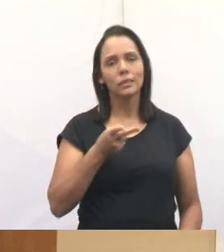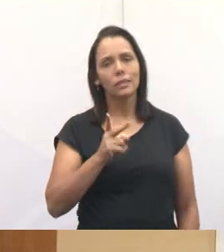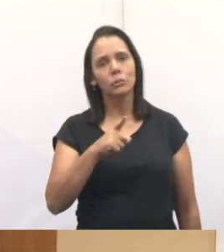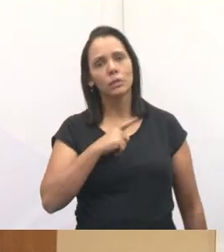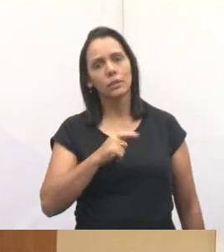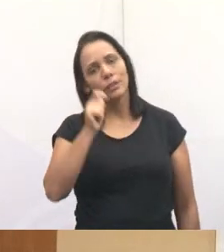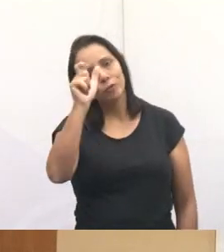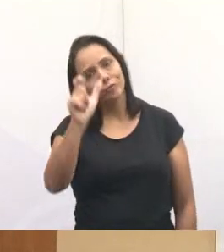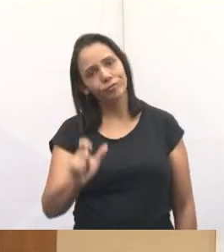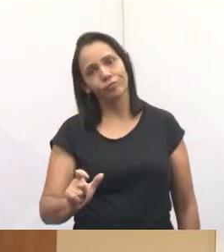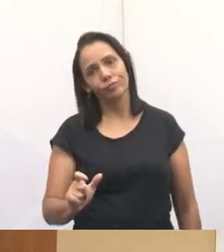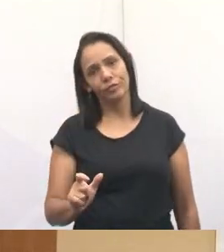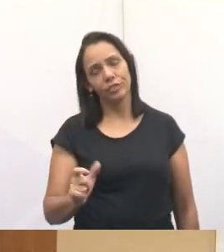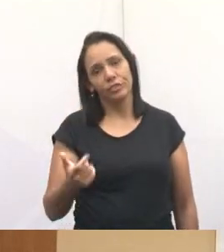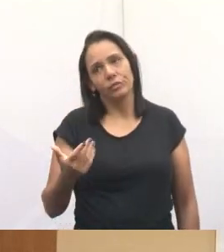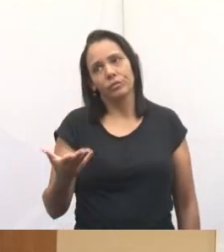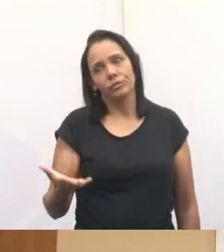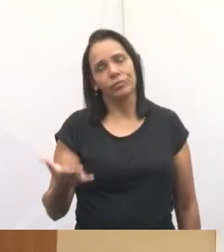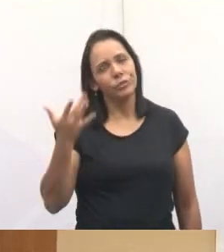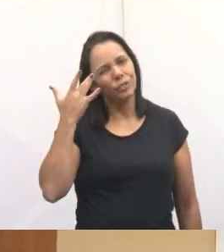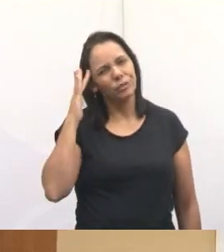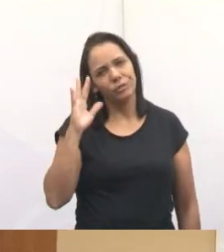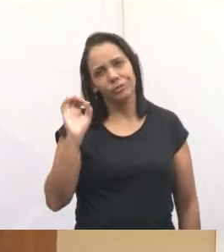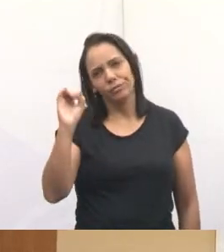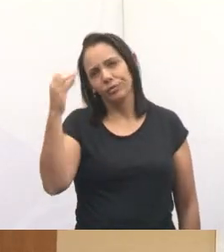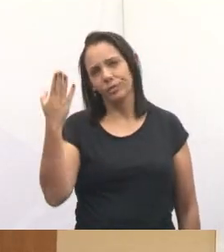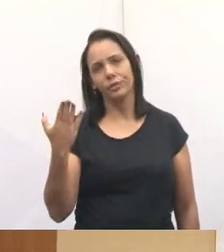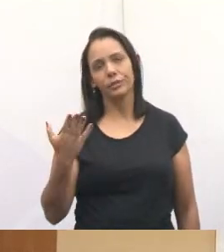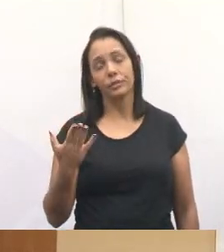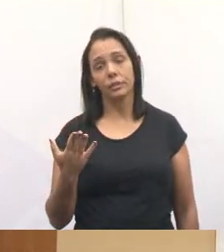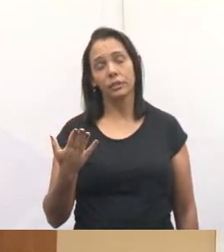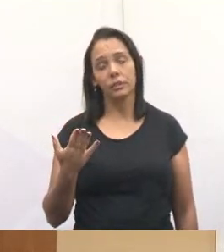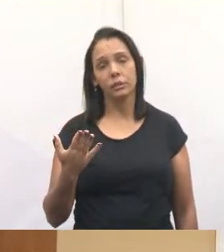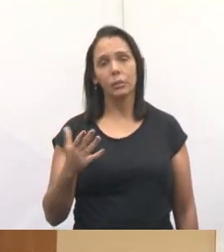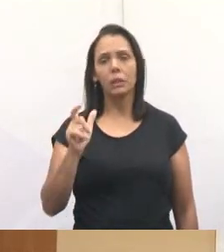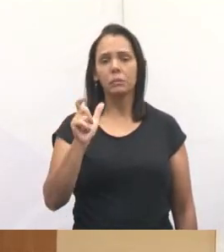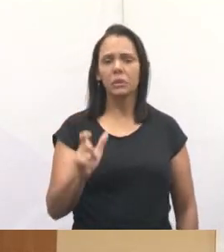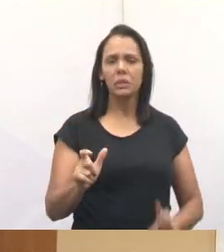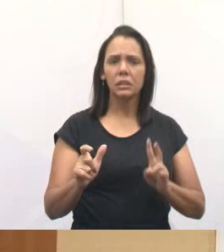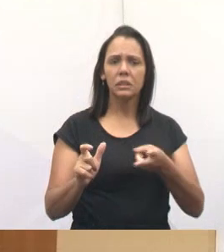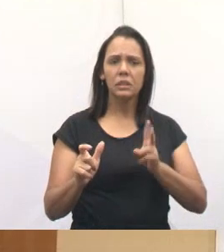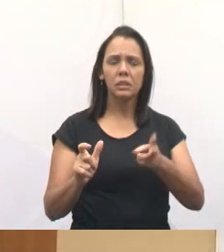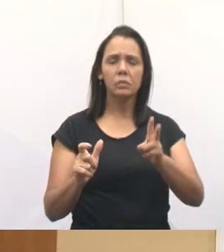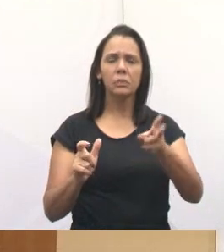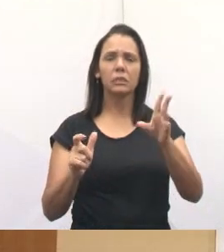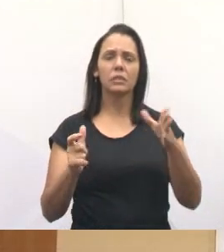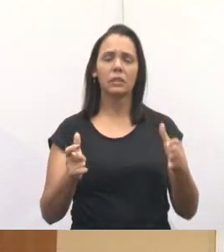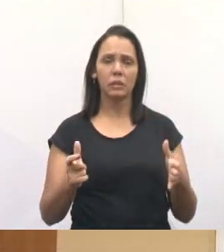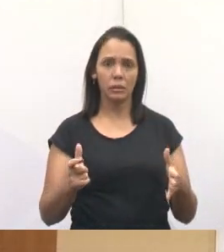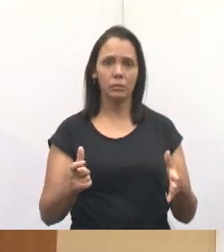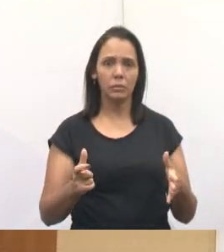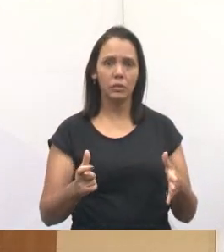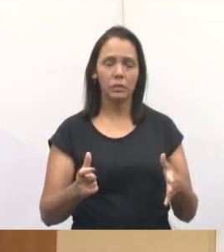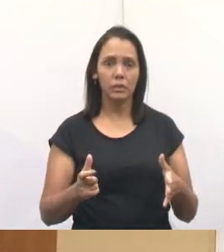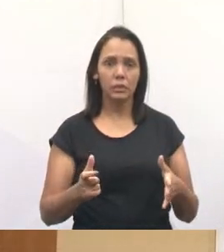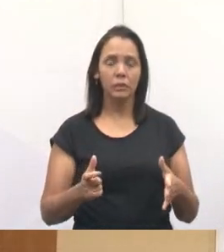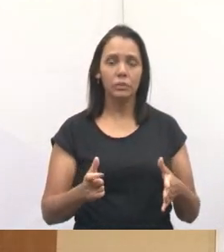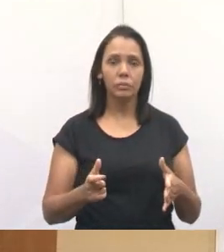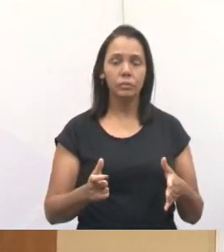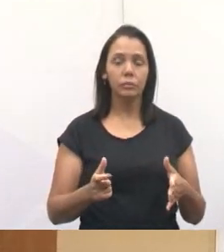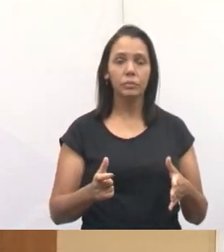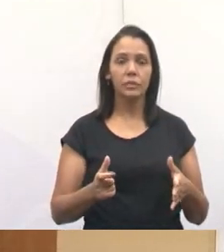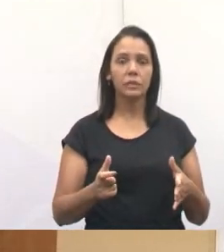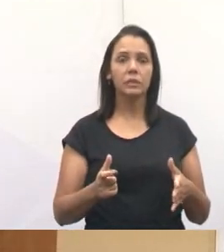que é... Eu não sei o que acontece com esse tipo de pessoa. Ela sempre joga, eu já comentei agora, eu estou comentando para quem está em